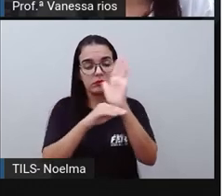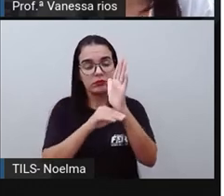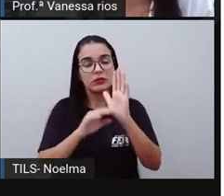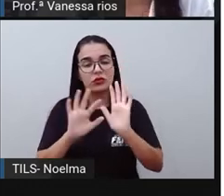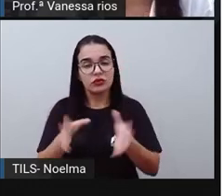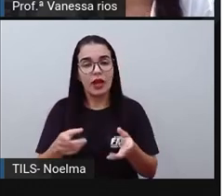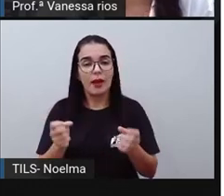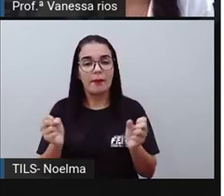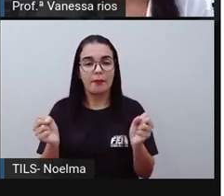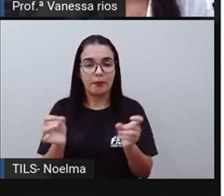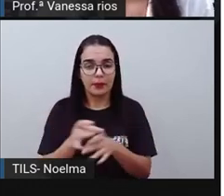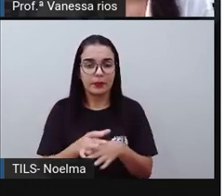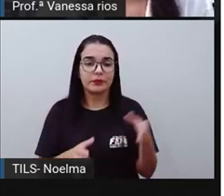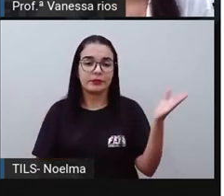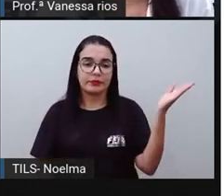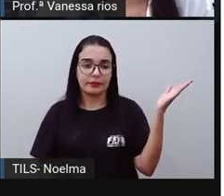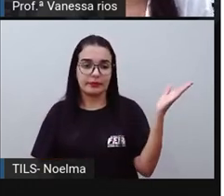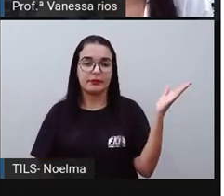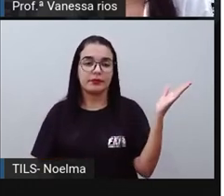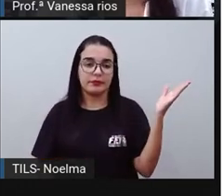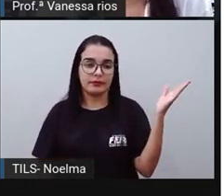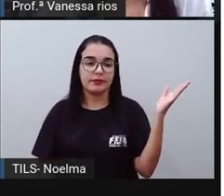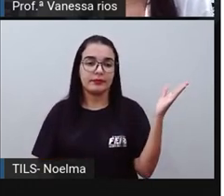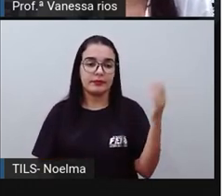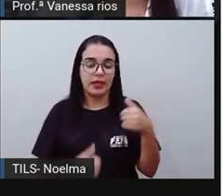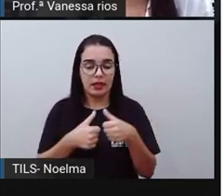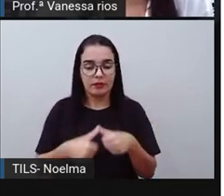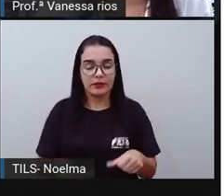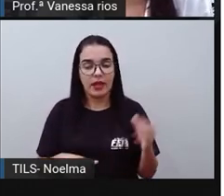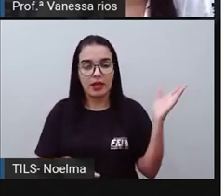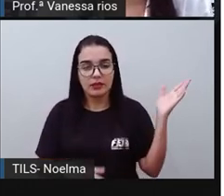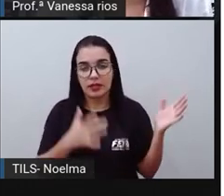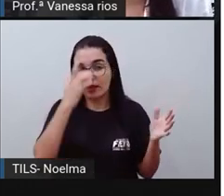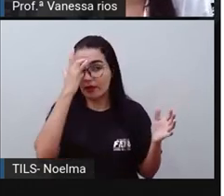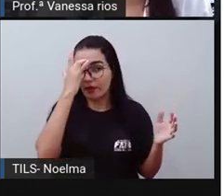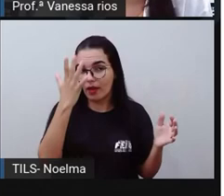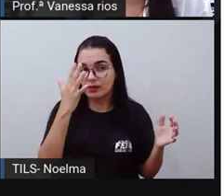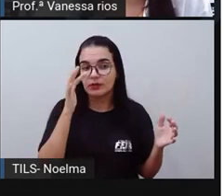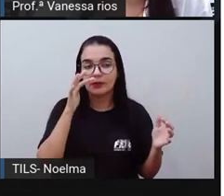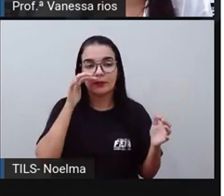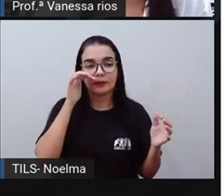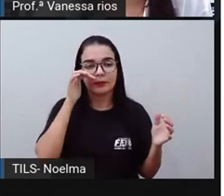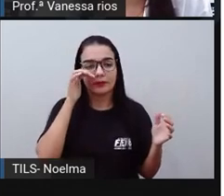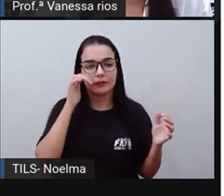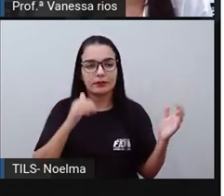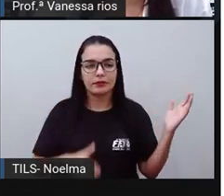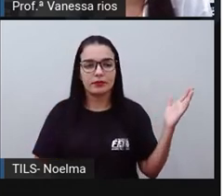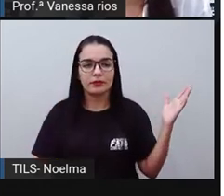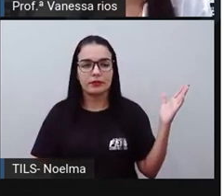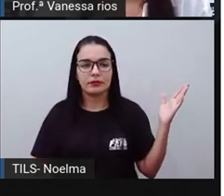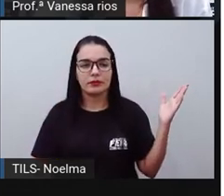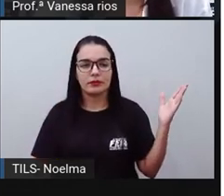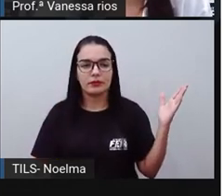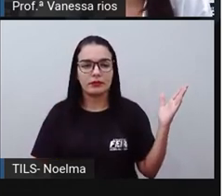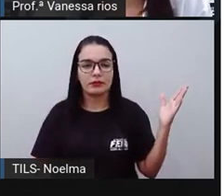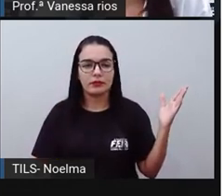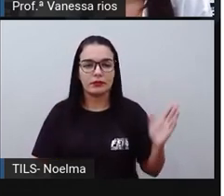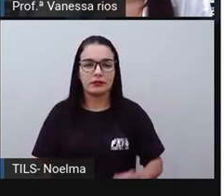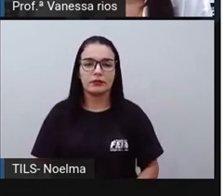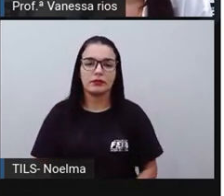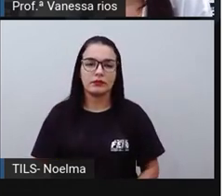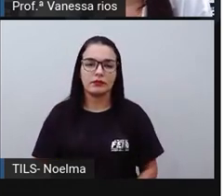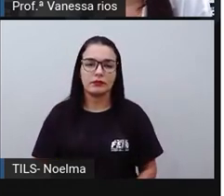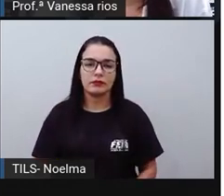operação já armada. E aí nós respondemos dessa forma, 4 menos 1, 3. 8 menos 2, 6.